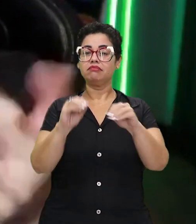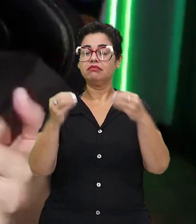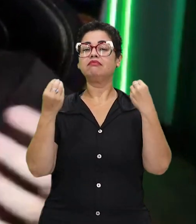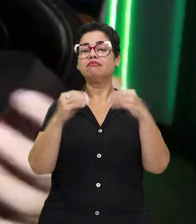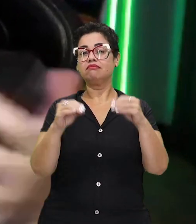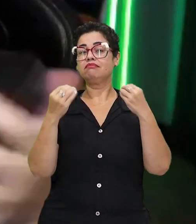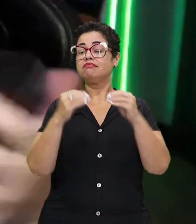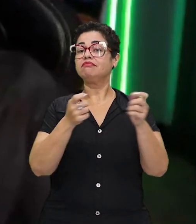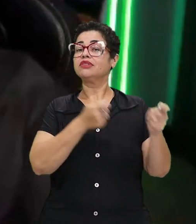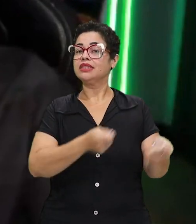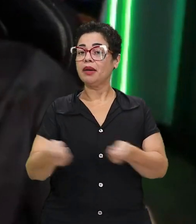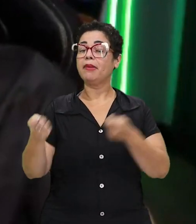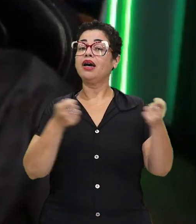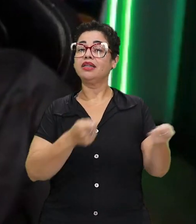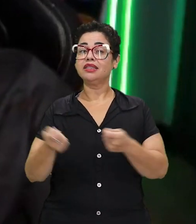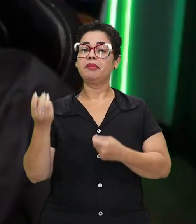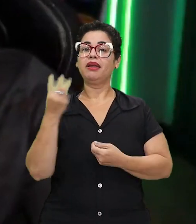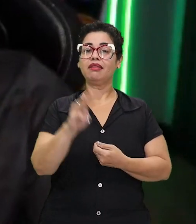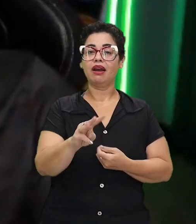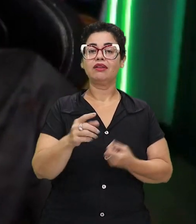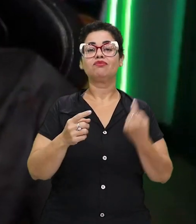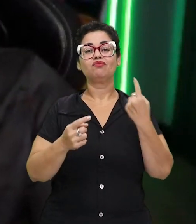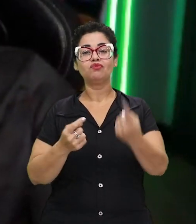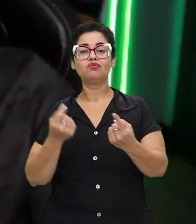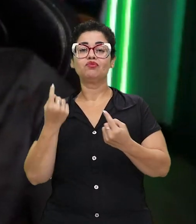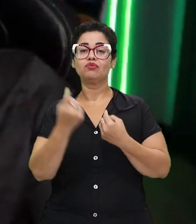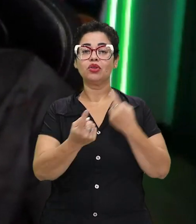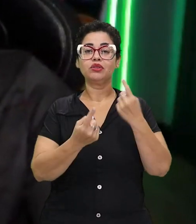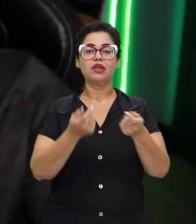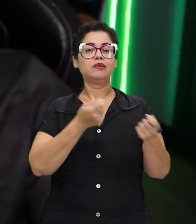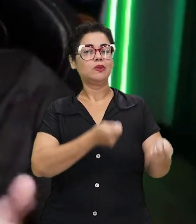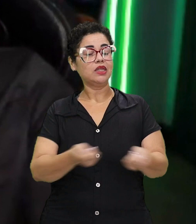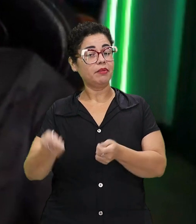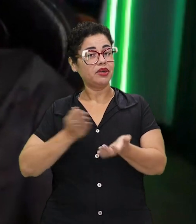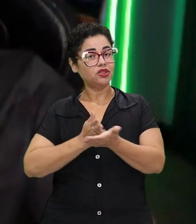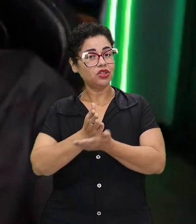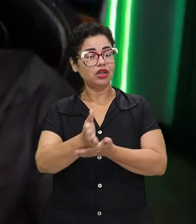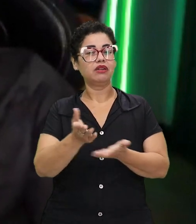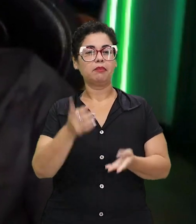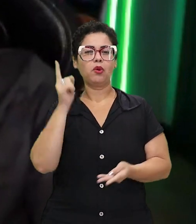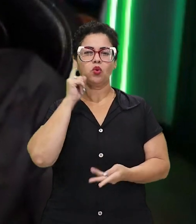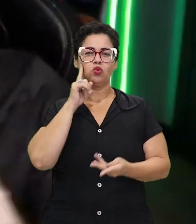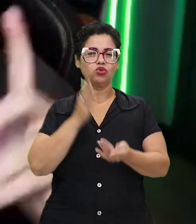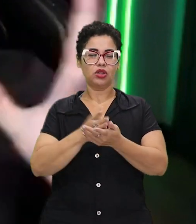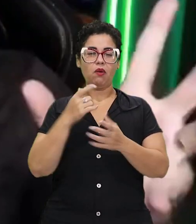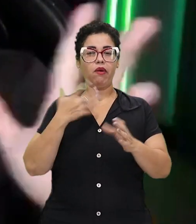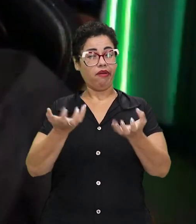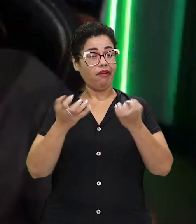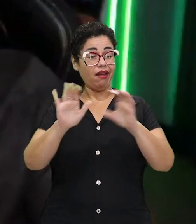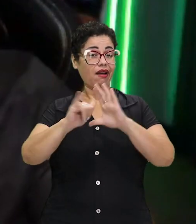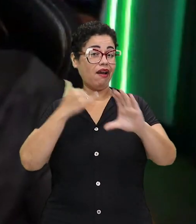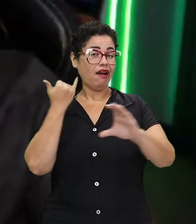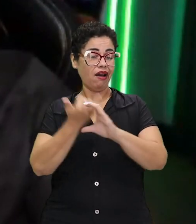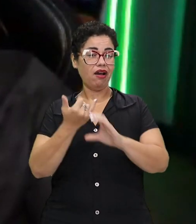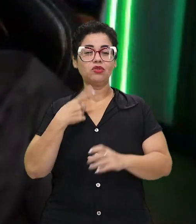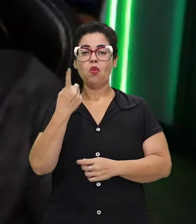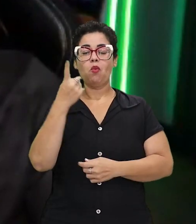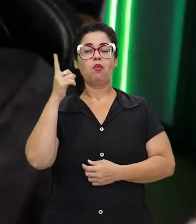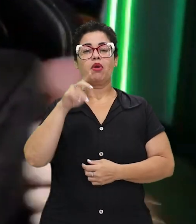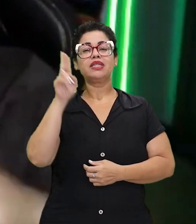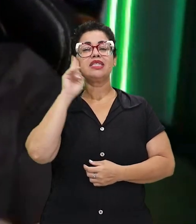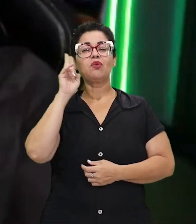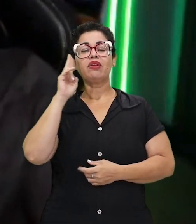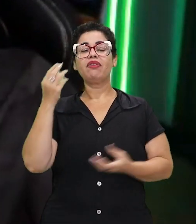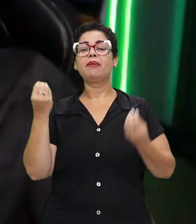estar lá. Passa chuva, passa sol, você tem que estar lá. Vou ter vídeo todos os dias. Tem que estar lá. Não é assim. Pô, eu quero ter um canal no YouTube, eu vou